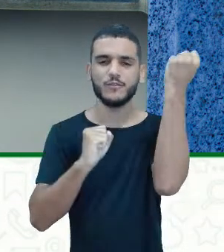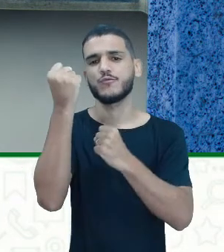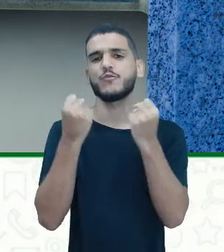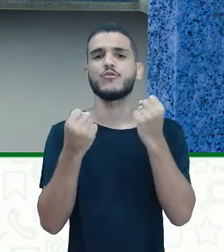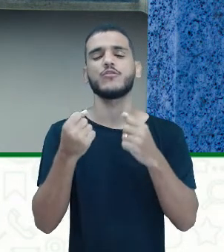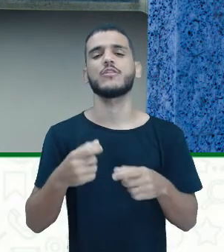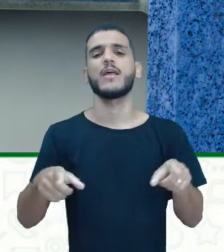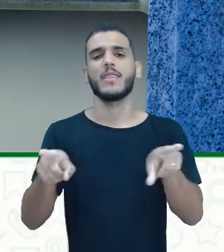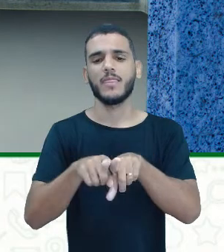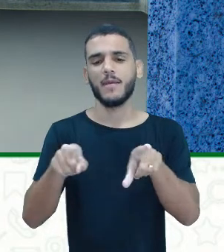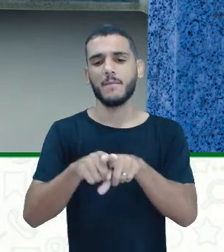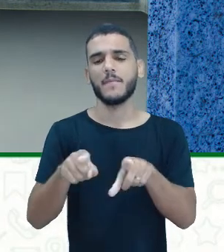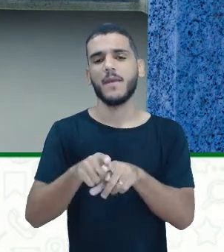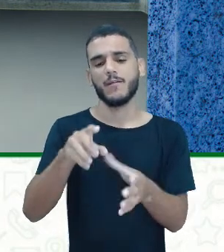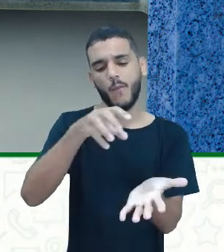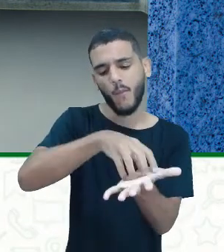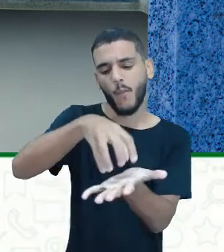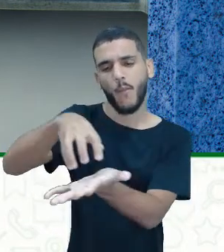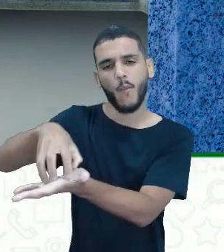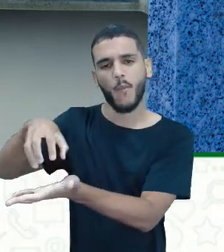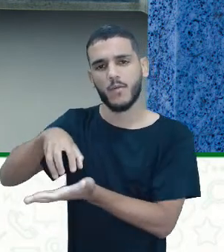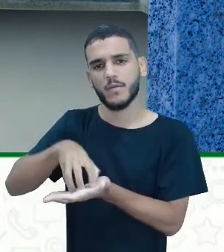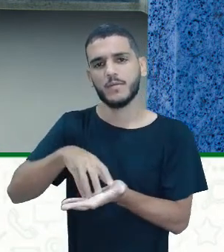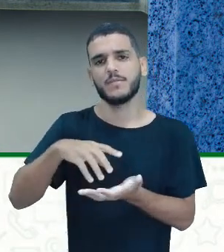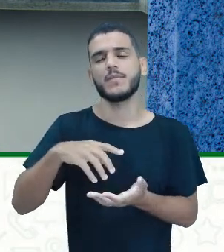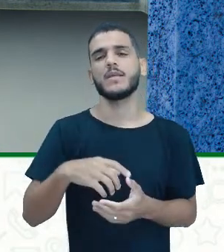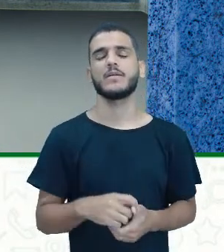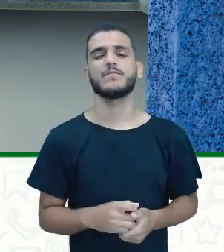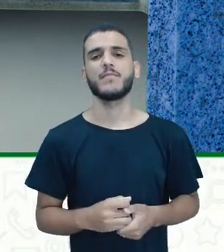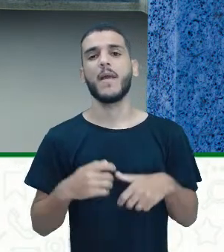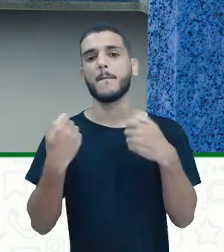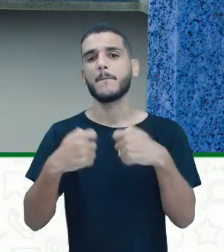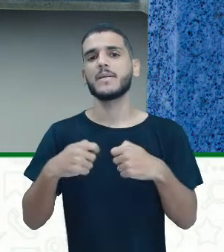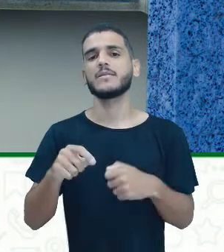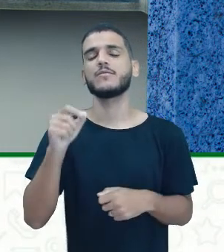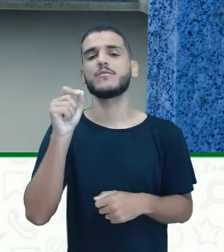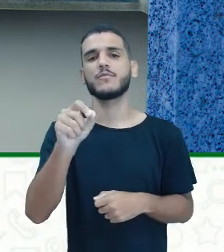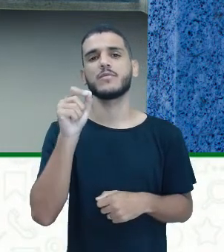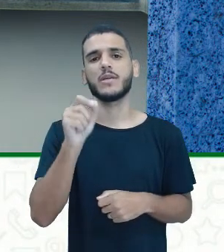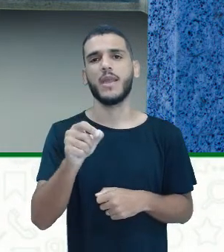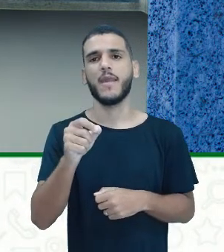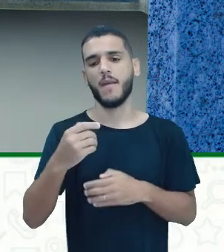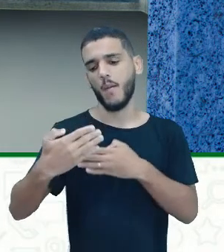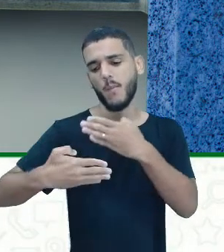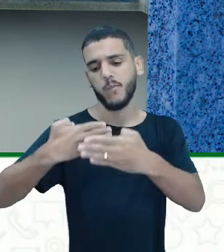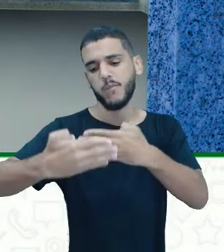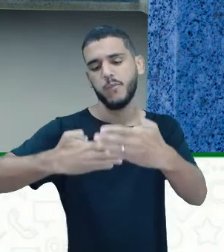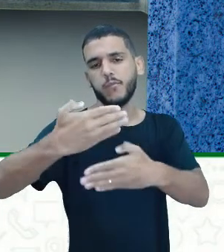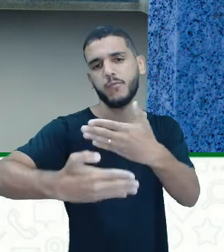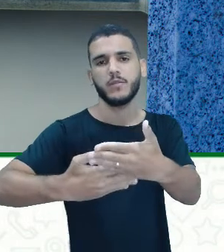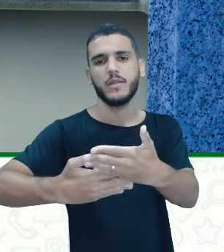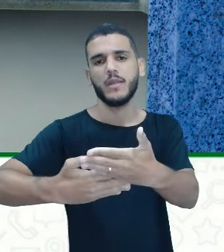comércio em geral. Então, para chegar a todos nós, ela precisa passar por um processo, que é um processo